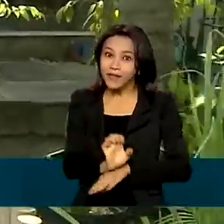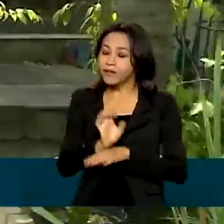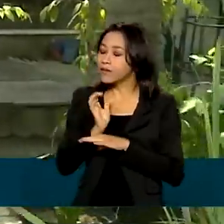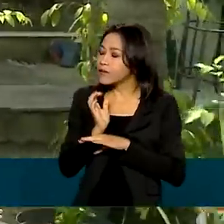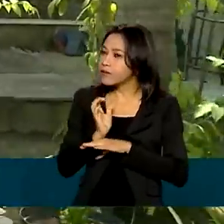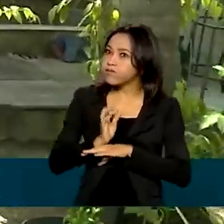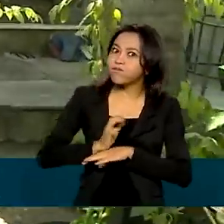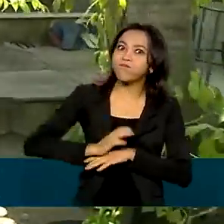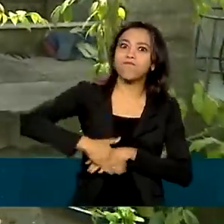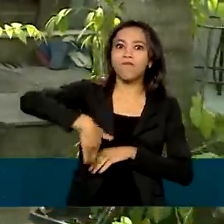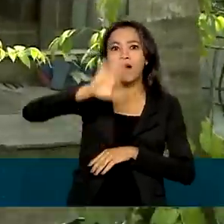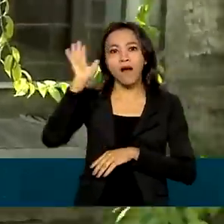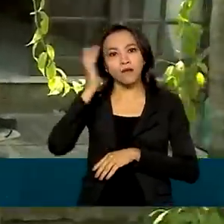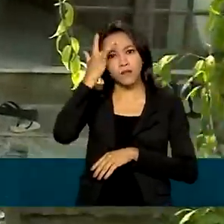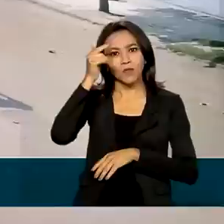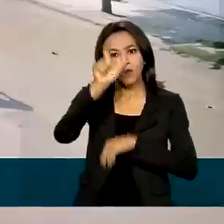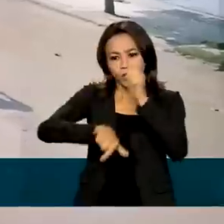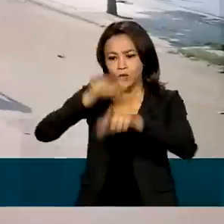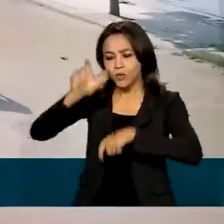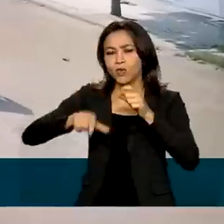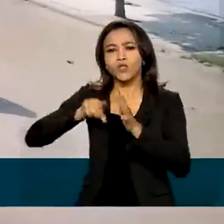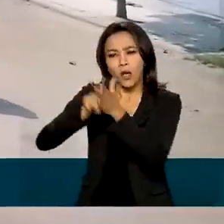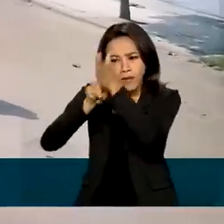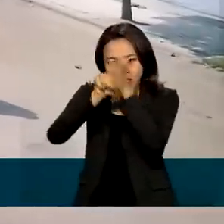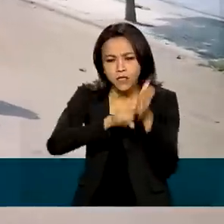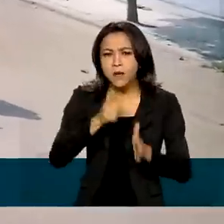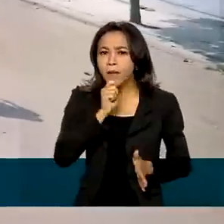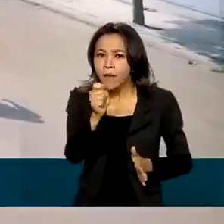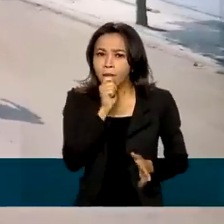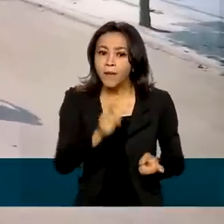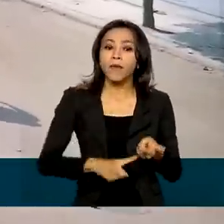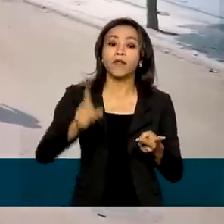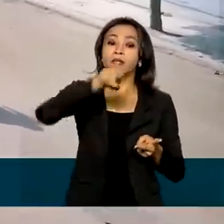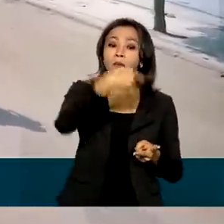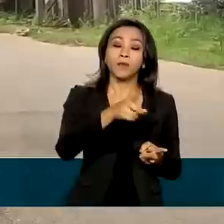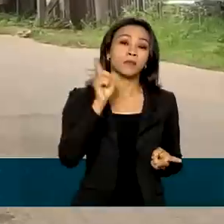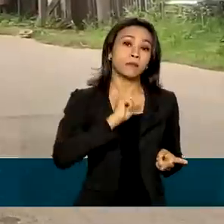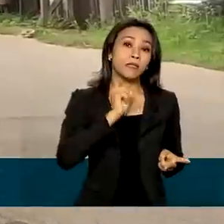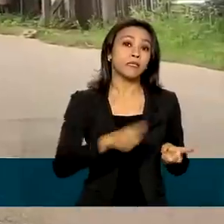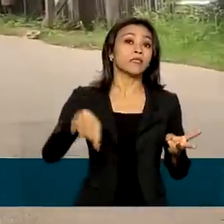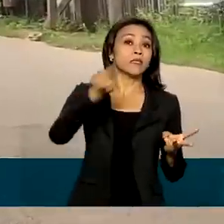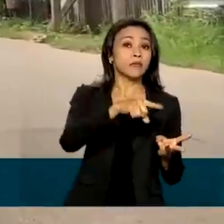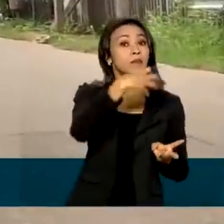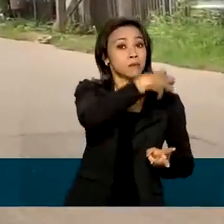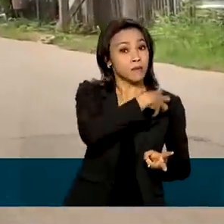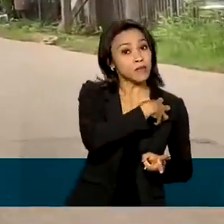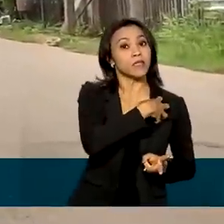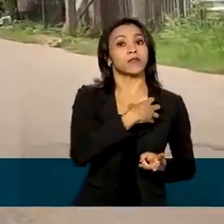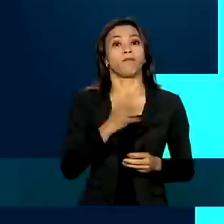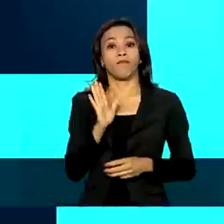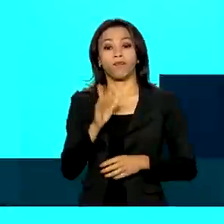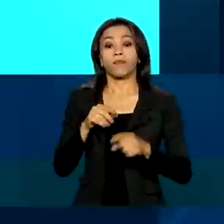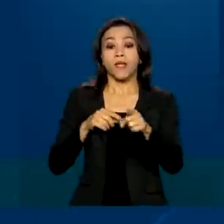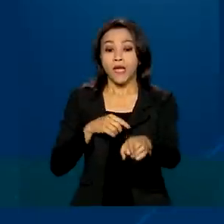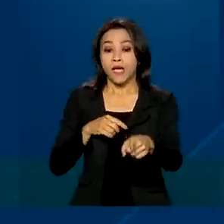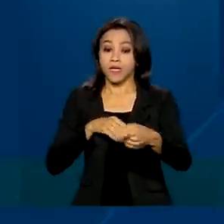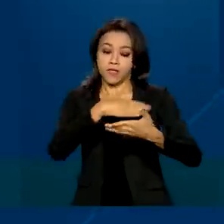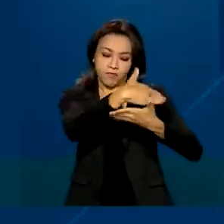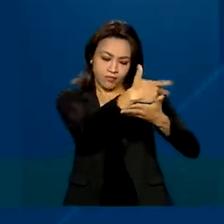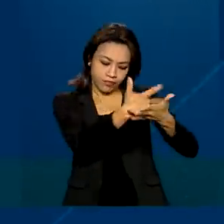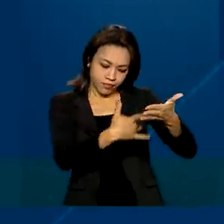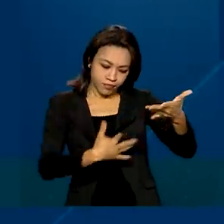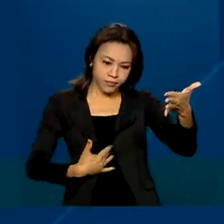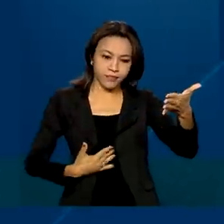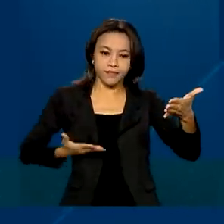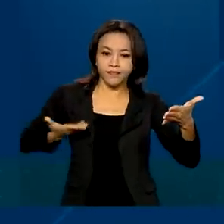pessoas já foram recenseadas, seguido de Minas Gerais e da Bahia. Em todo o país, o questionário básico do Censo foi